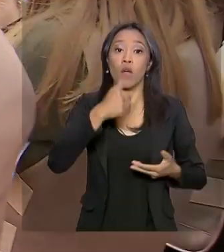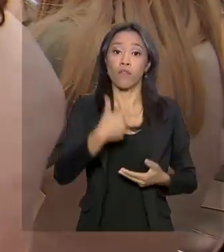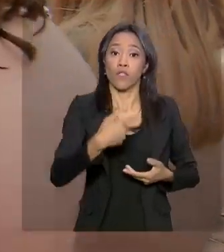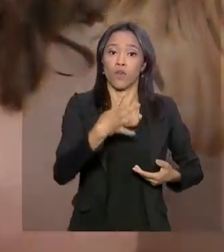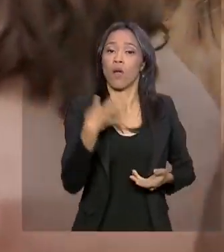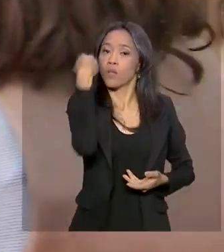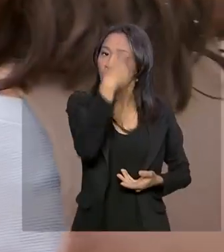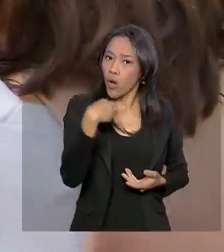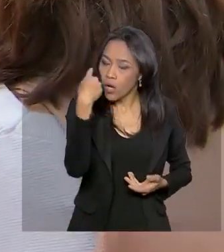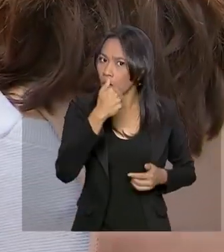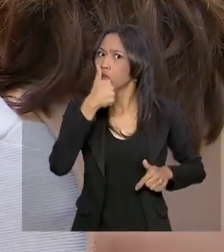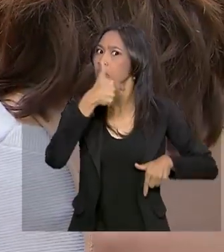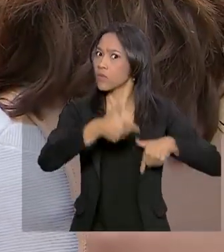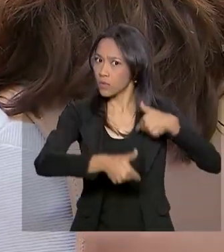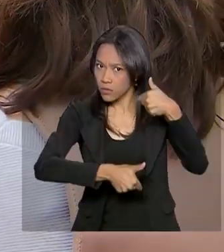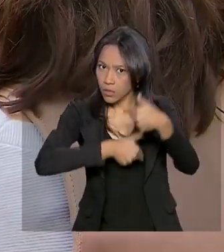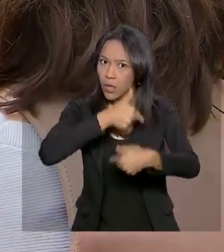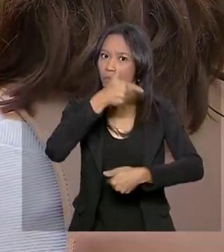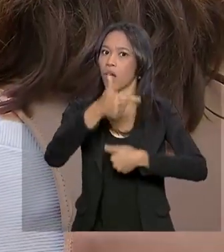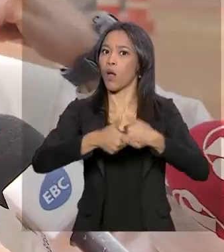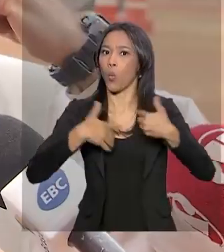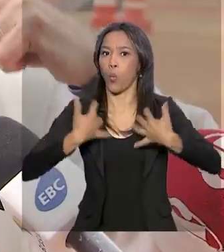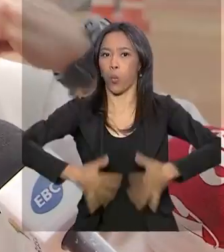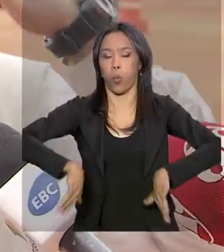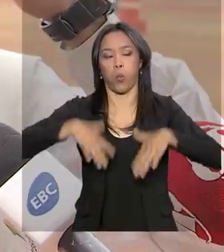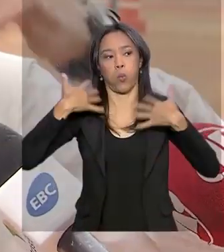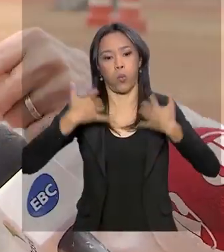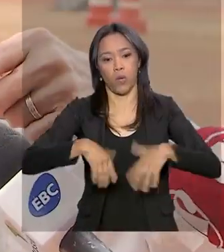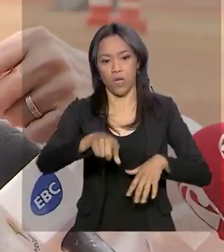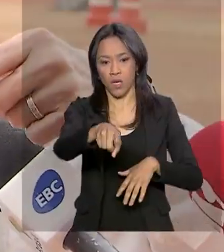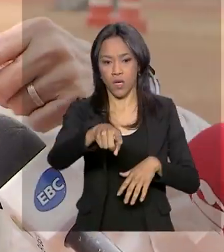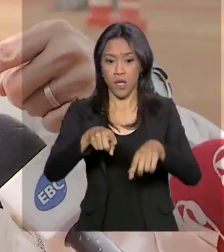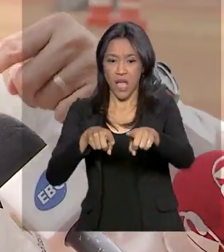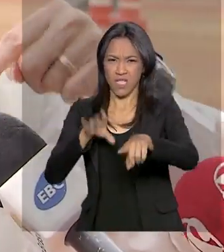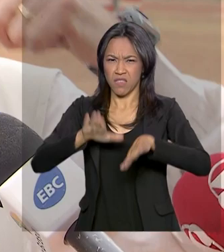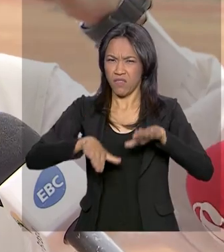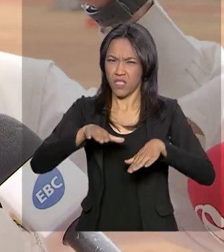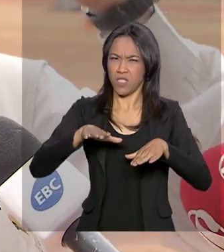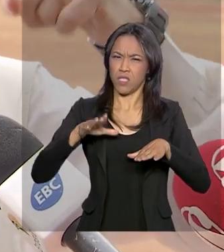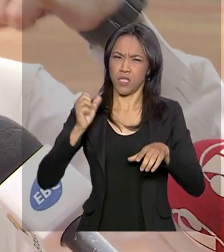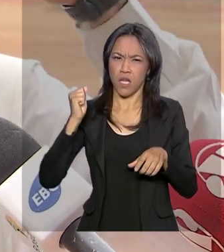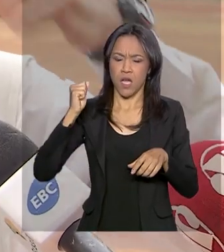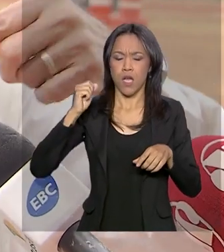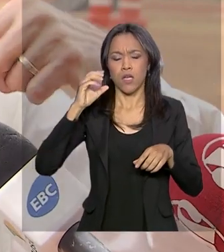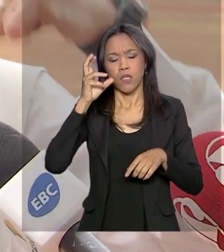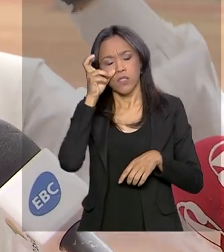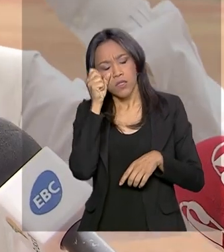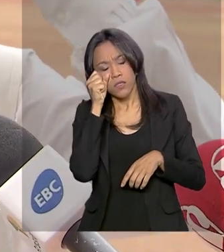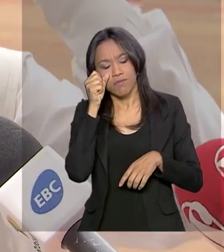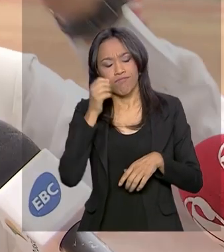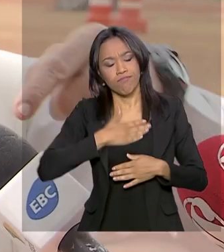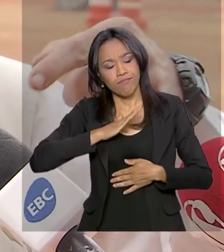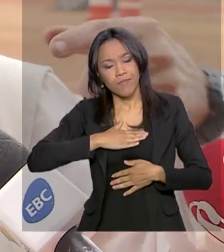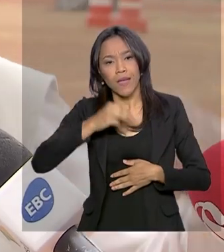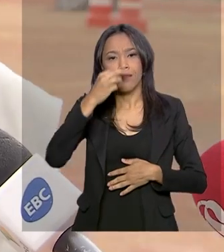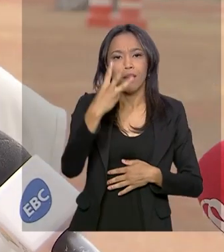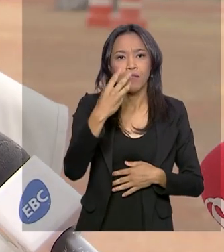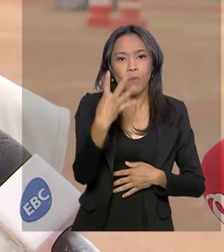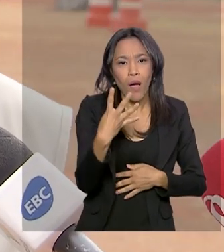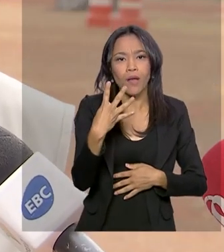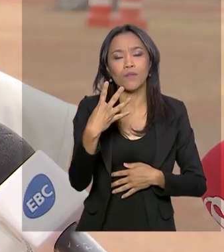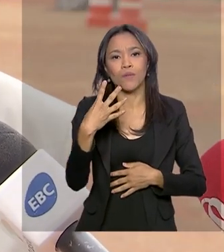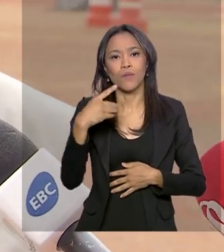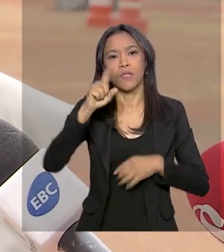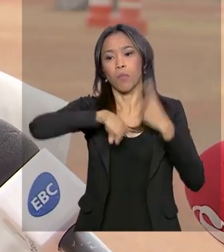Um trabalho muitas vezes exaustivo. O sujeito passa a noite no corredor, descansa 3, 4 horas, assume outra